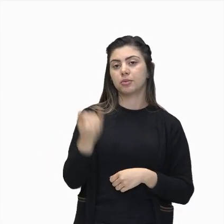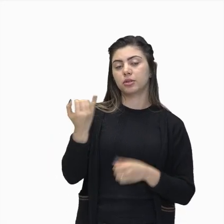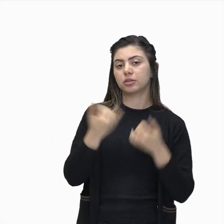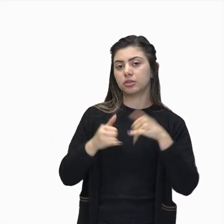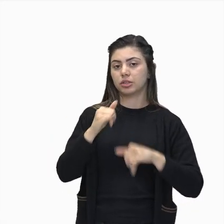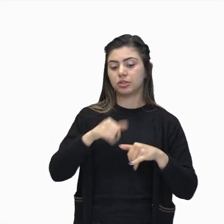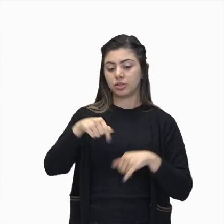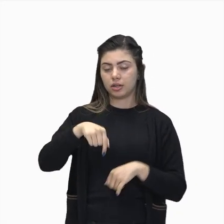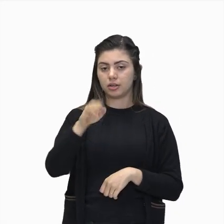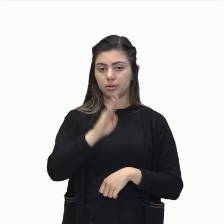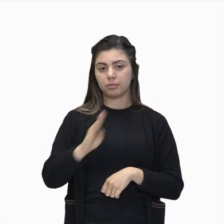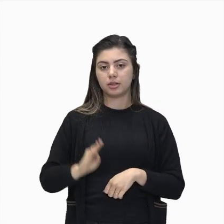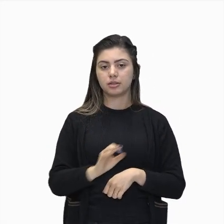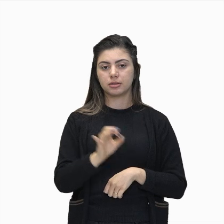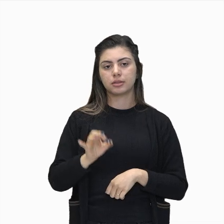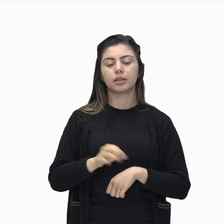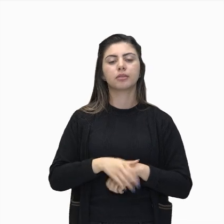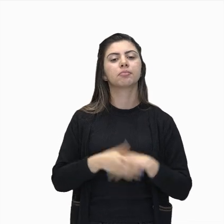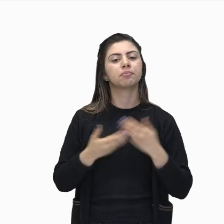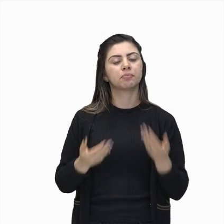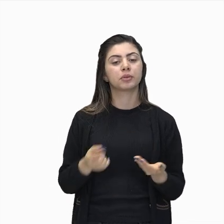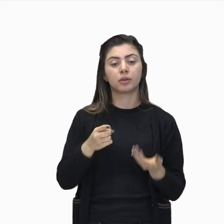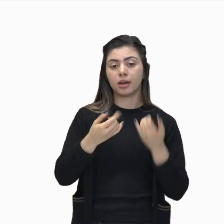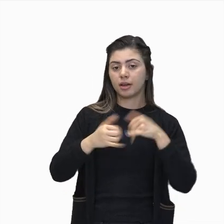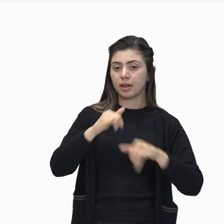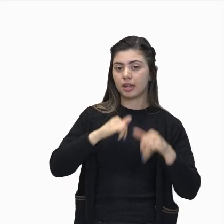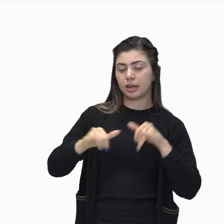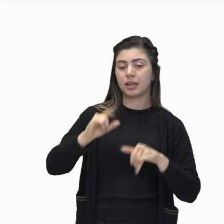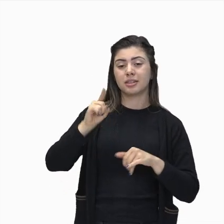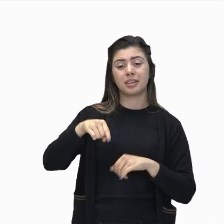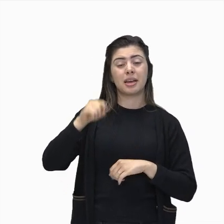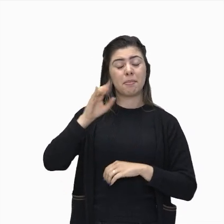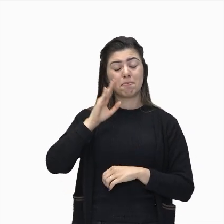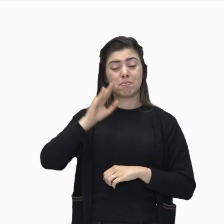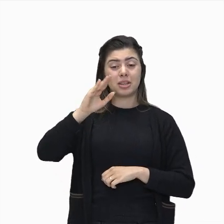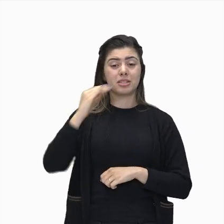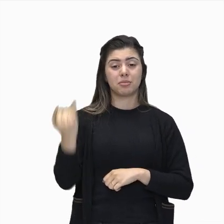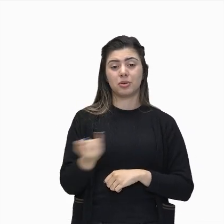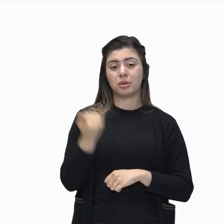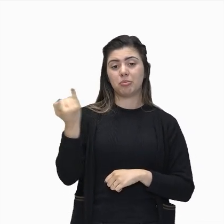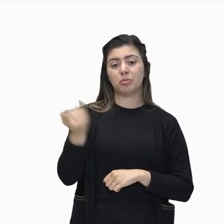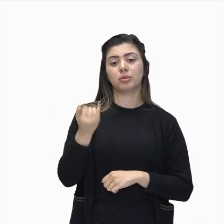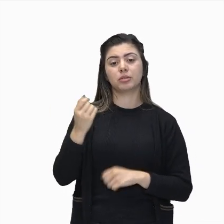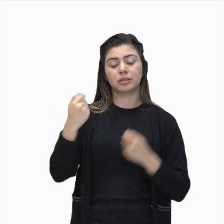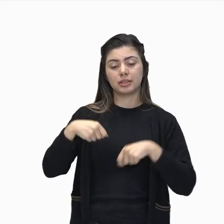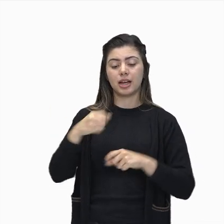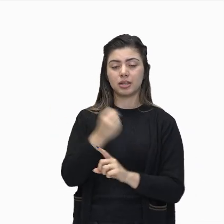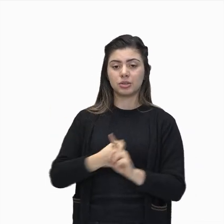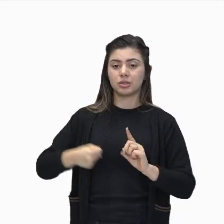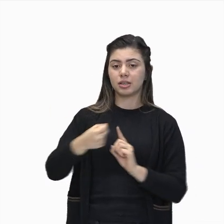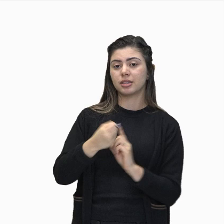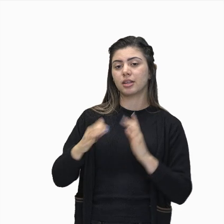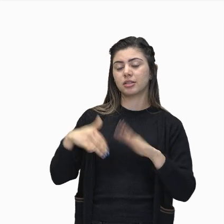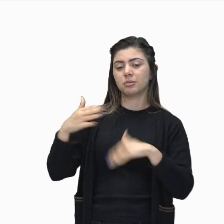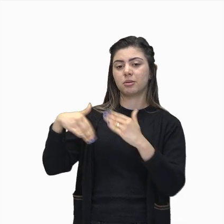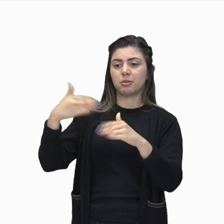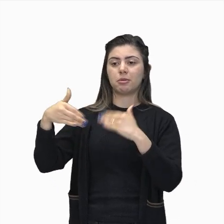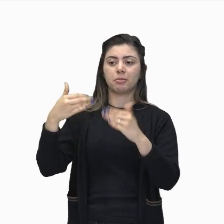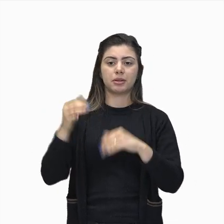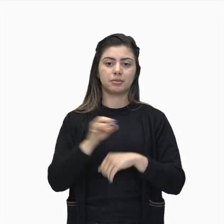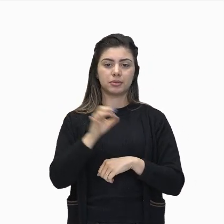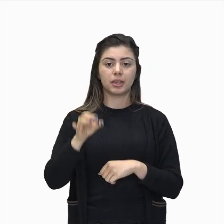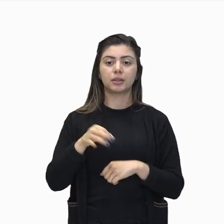Brasil, tá, gente? A energia elétrica, ela é de fundamental importância para o desenvolvimento das sociedades atuais.